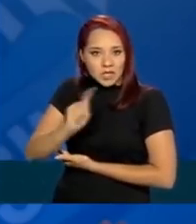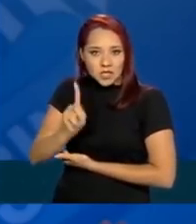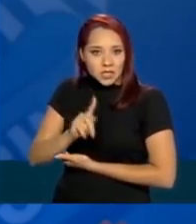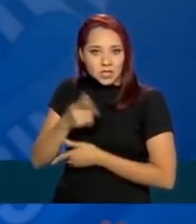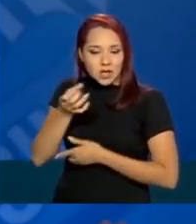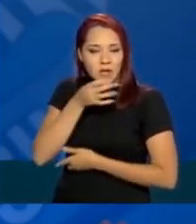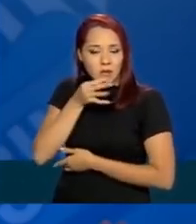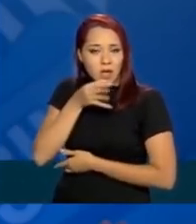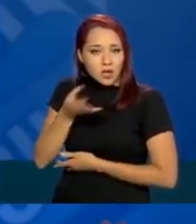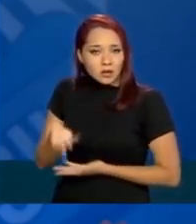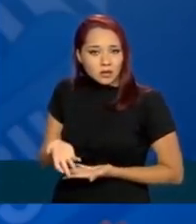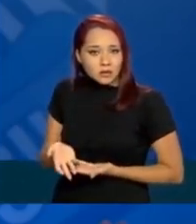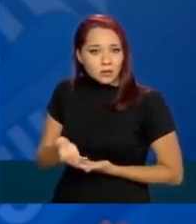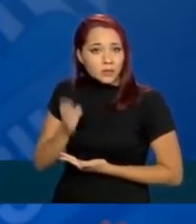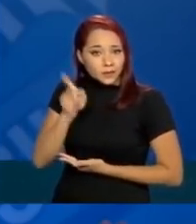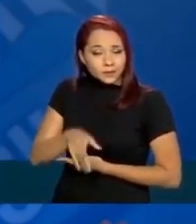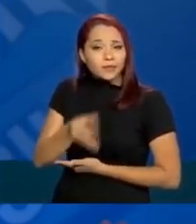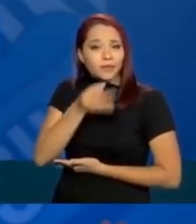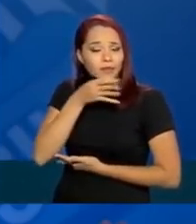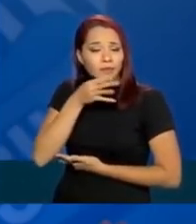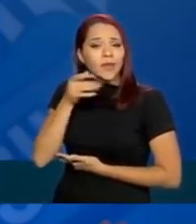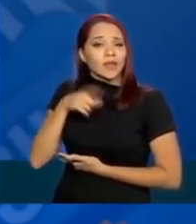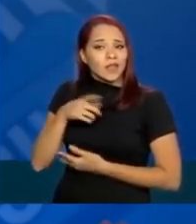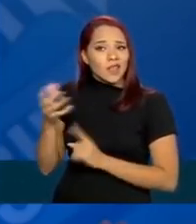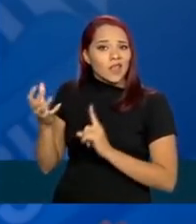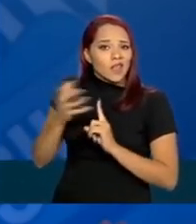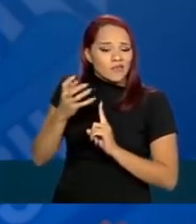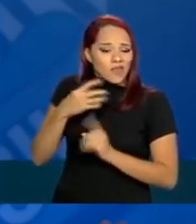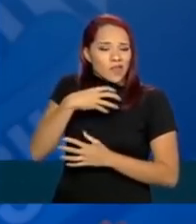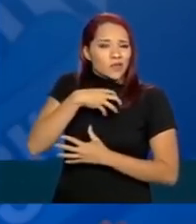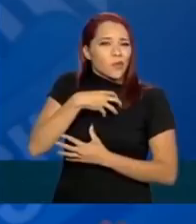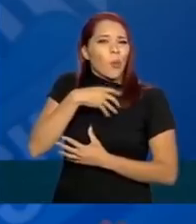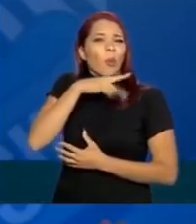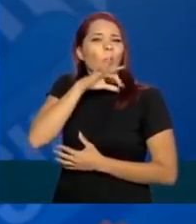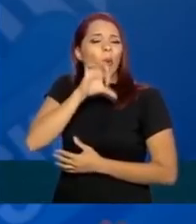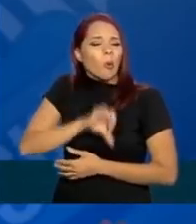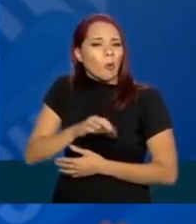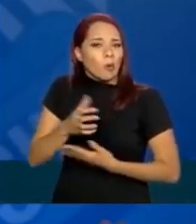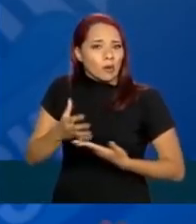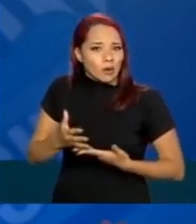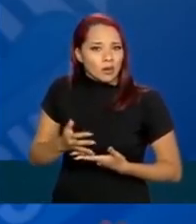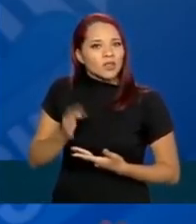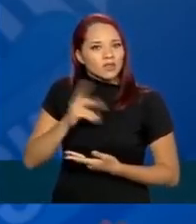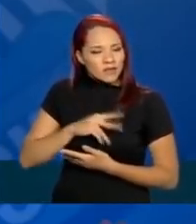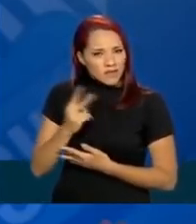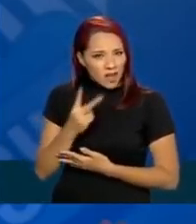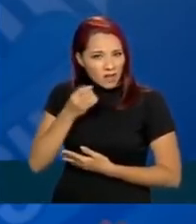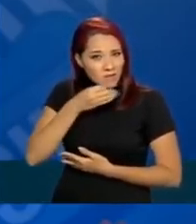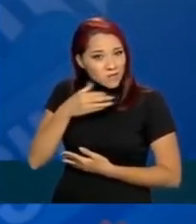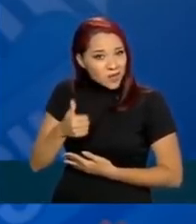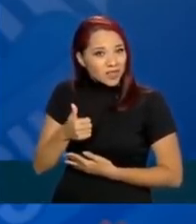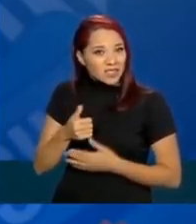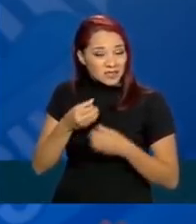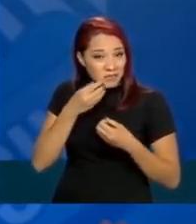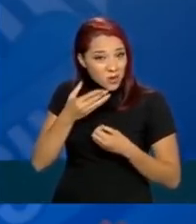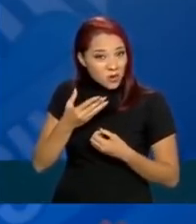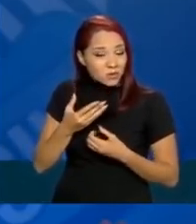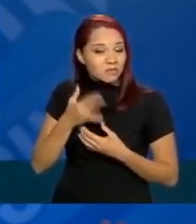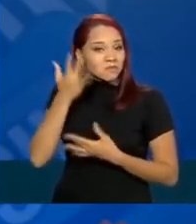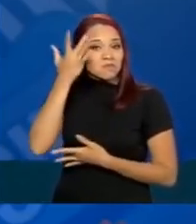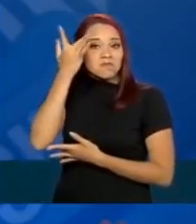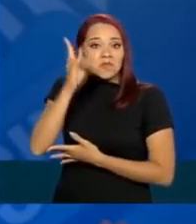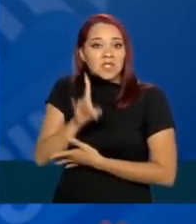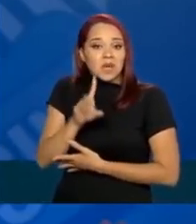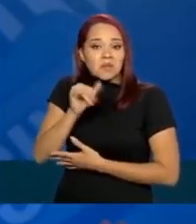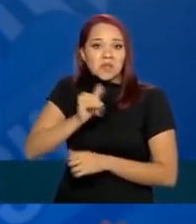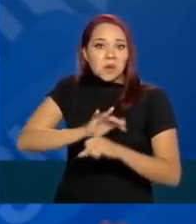desse remédio, e um remédio que tem efeitos colaterais? Será que vale a pena, sem saber